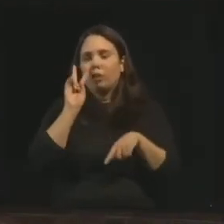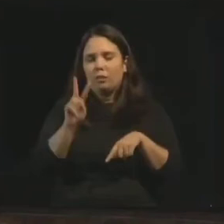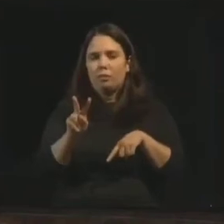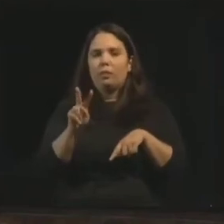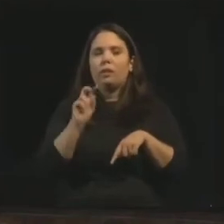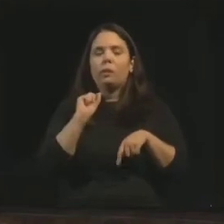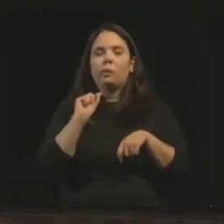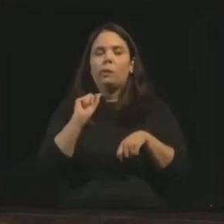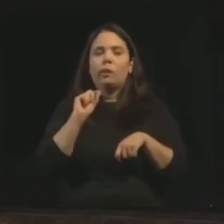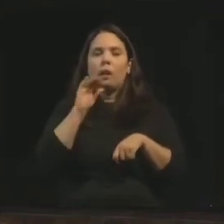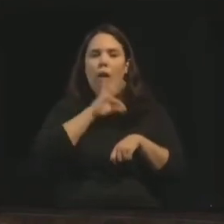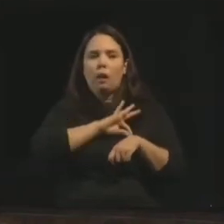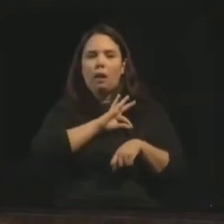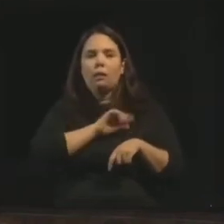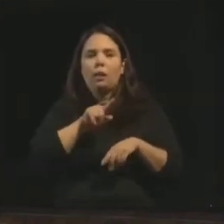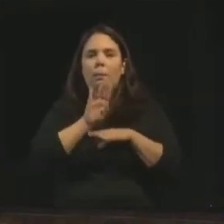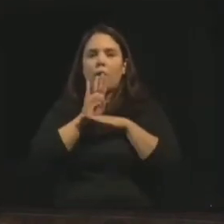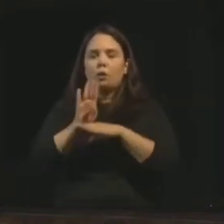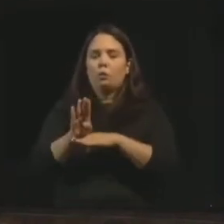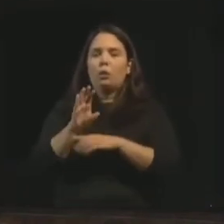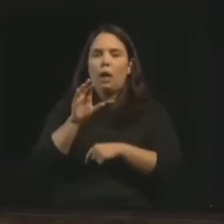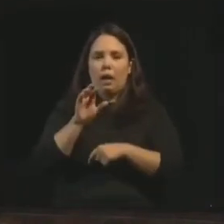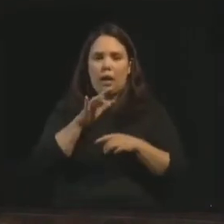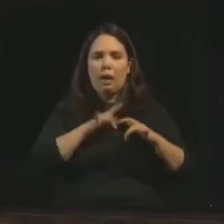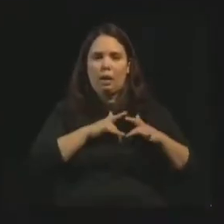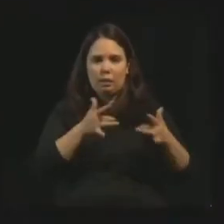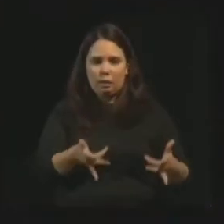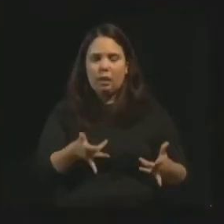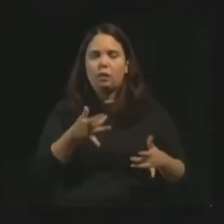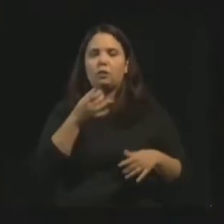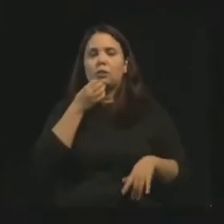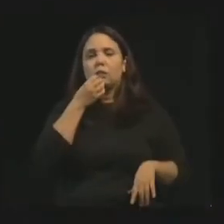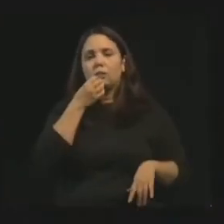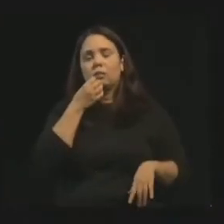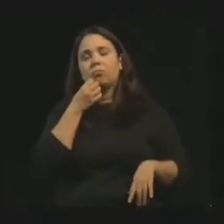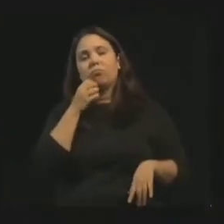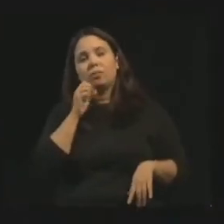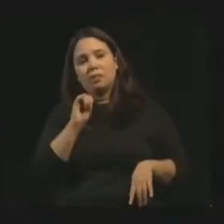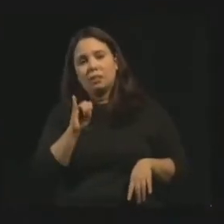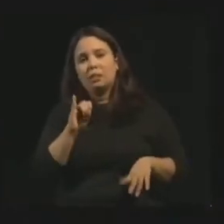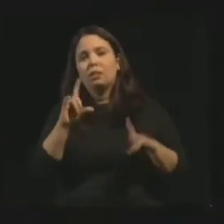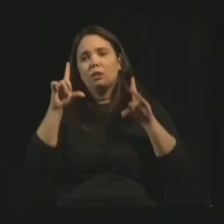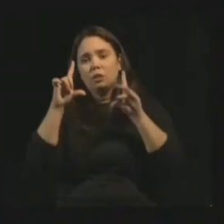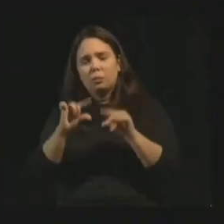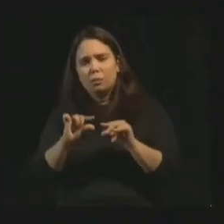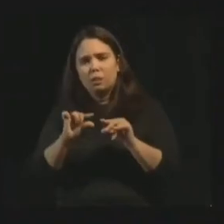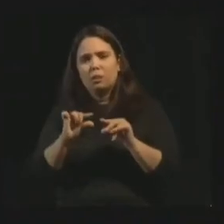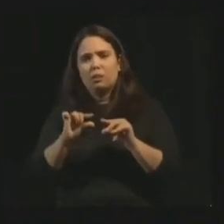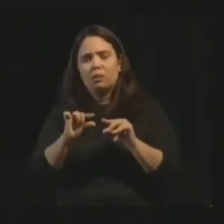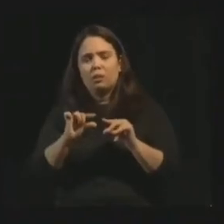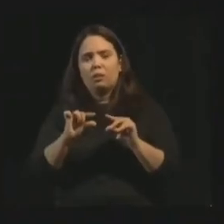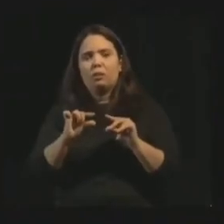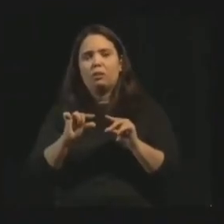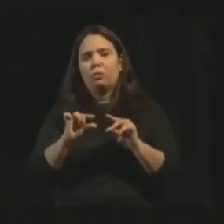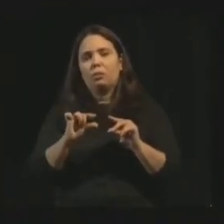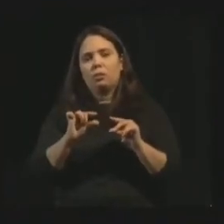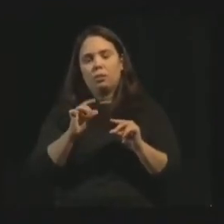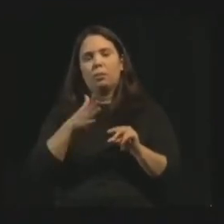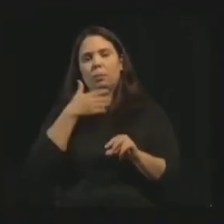a renda é para ajudar a caridade, pois é melhor fazer menos caridade, nos dias de Valdo e Raul Teixeira.